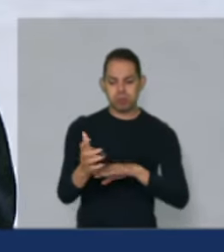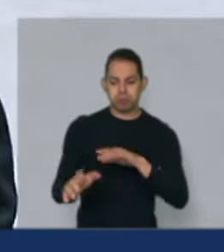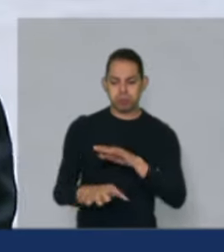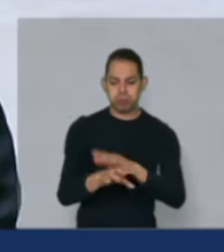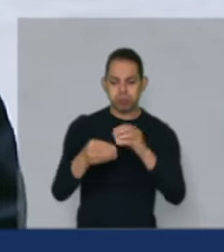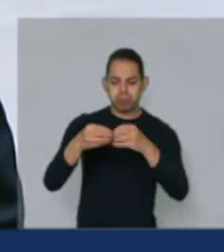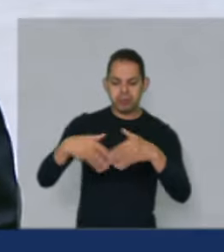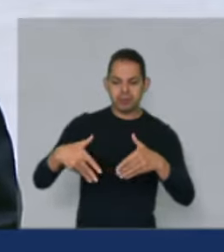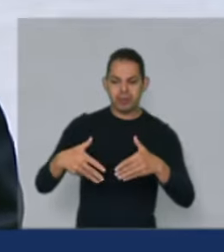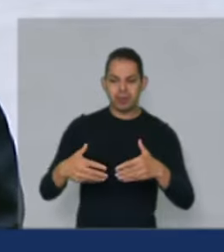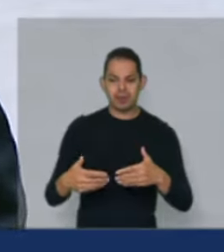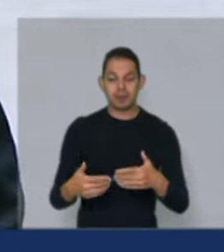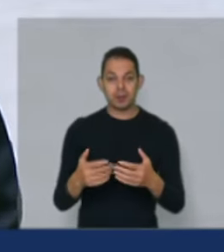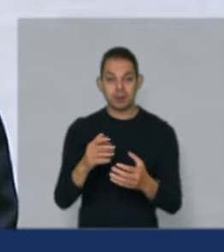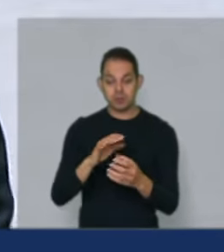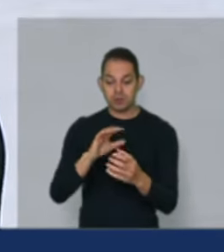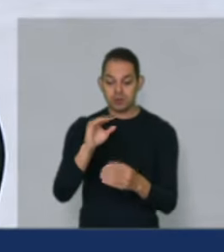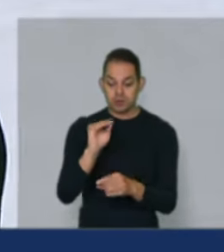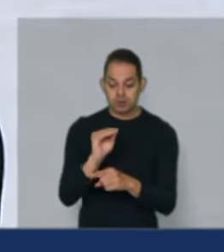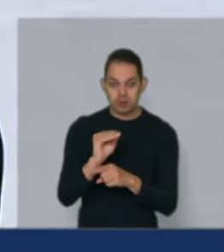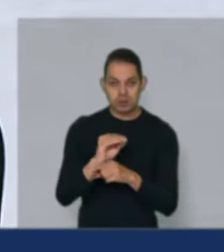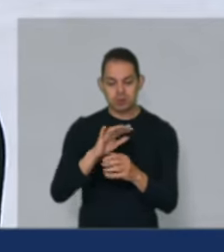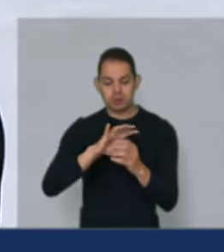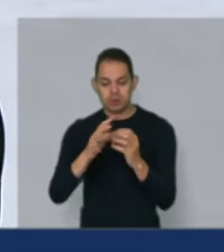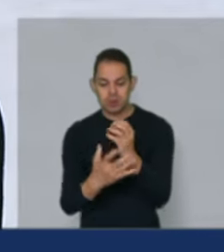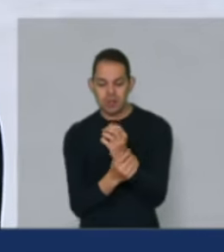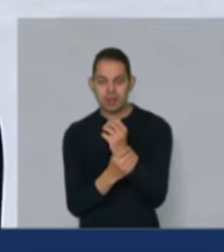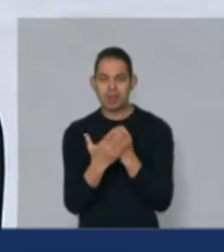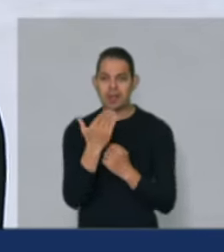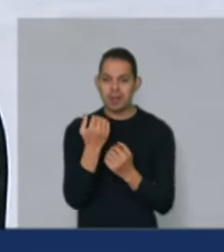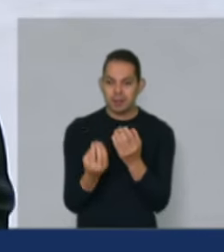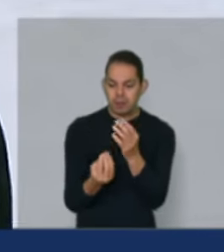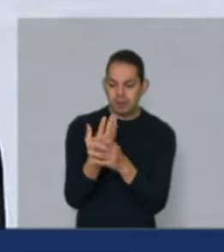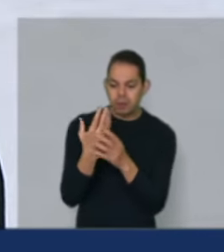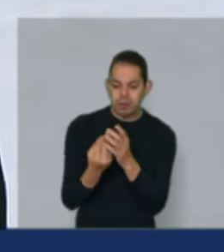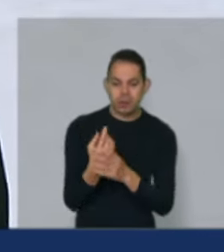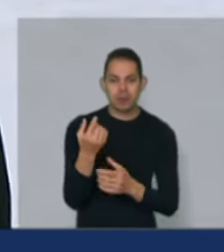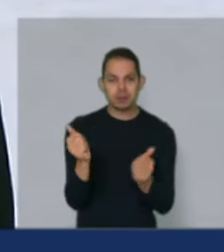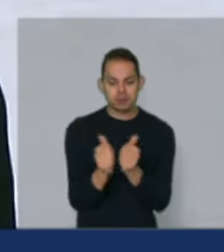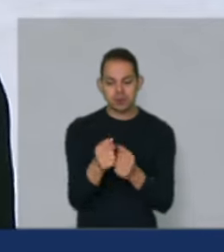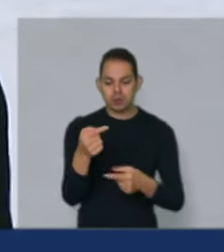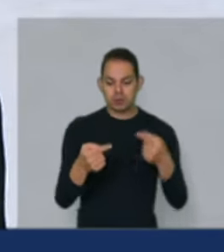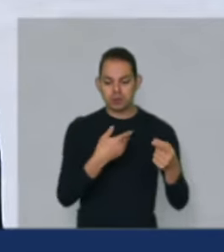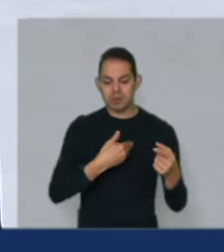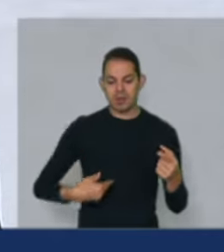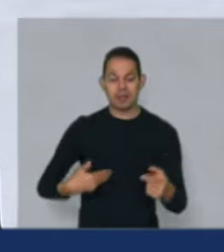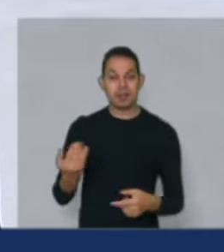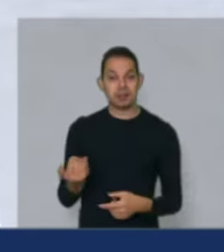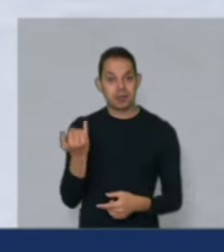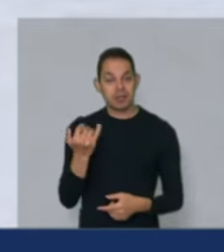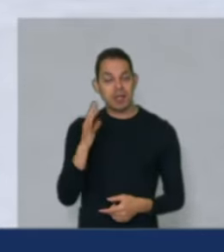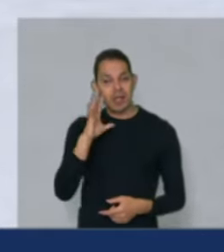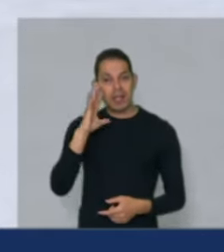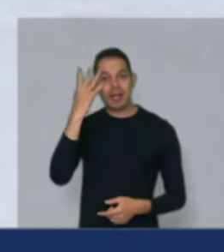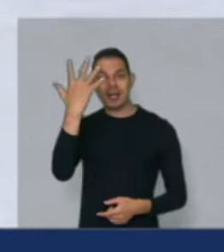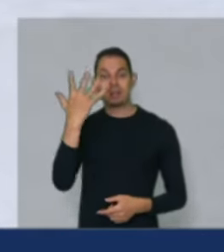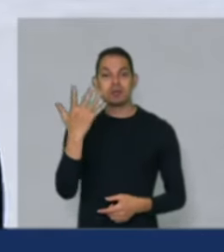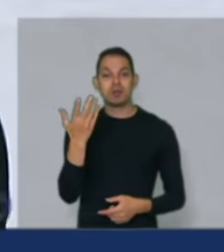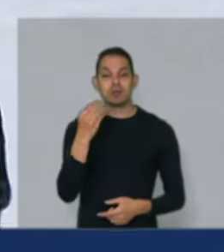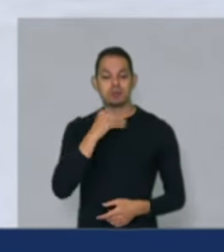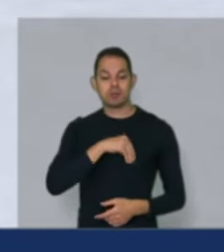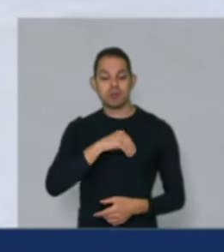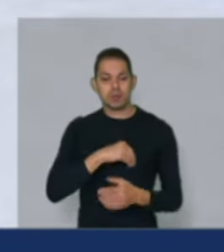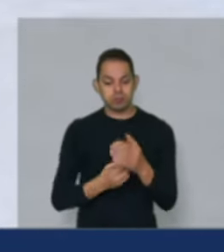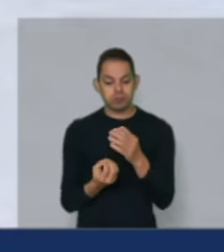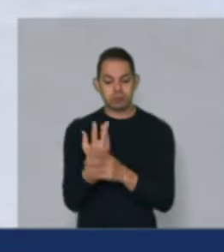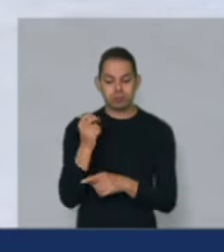Então, sustentabilidade na produção de alimentos com a política pública é fundamental. Resolveríamos a renda para o campo que vai gerar emprego